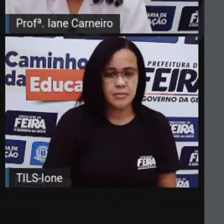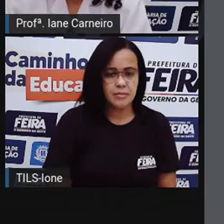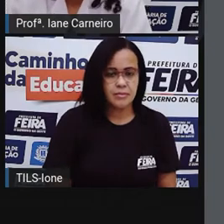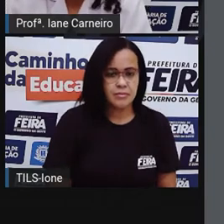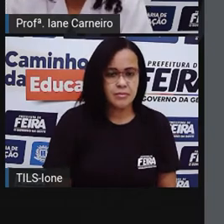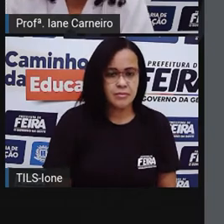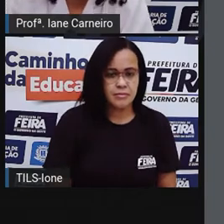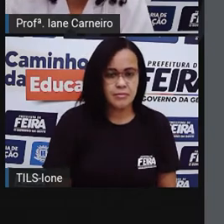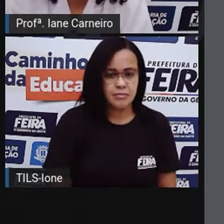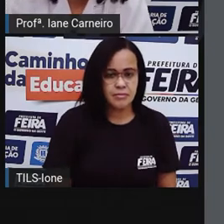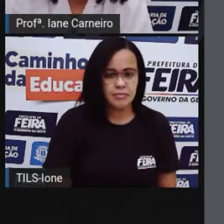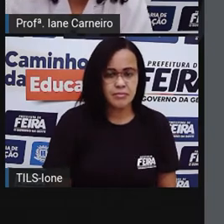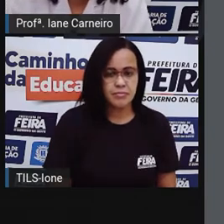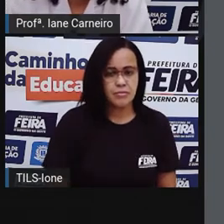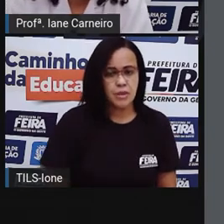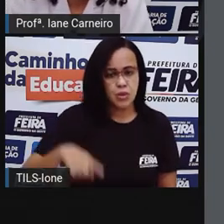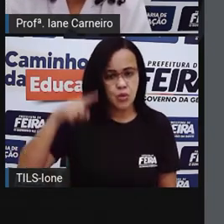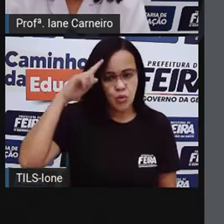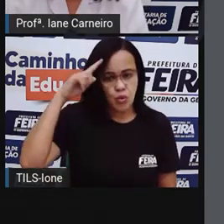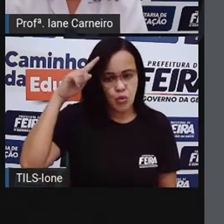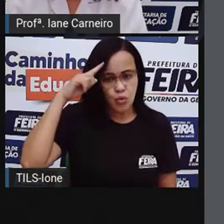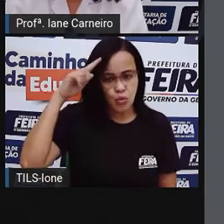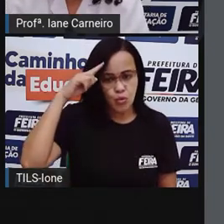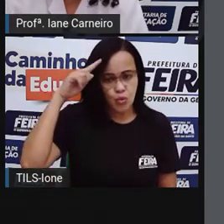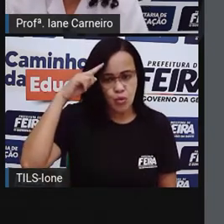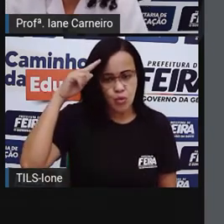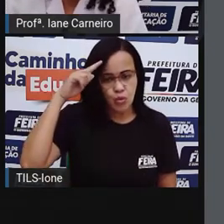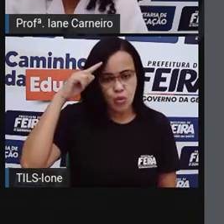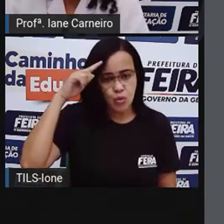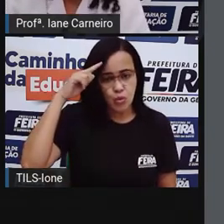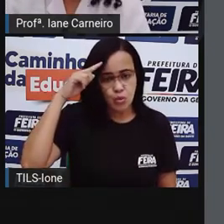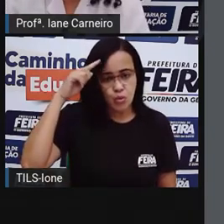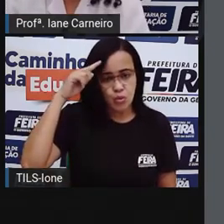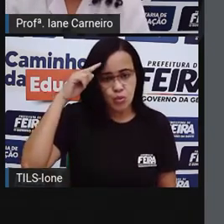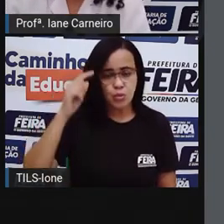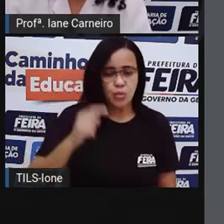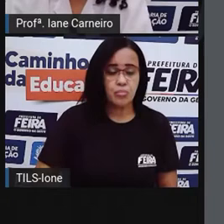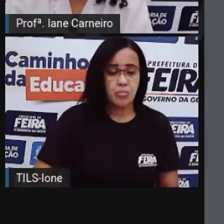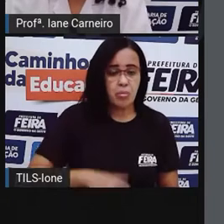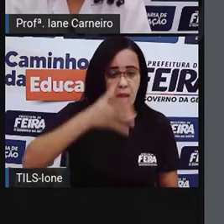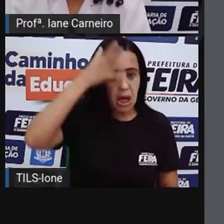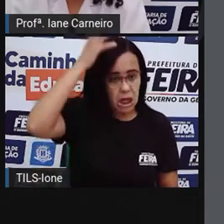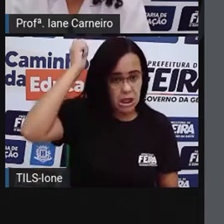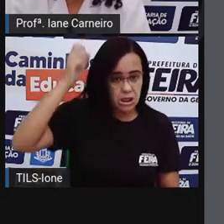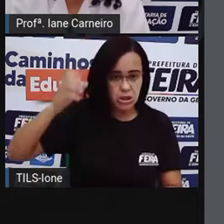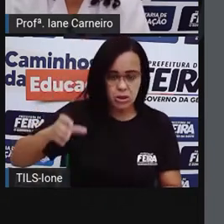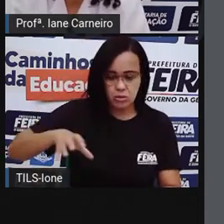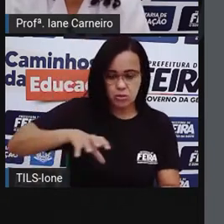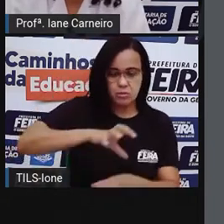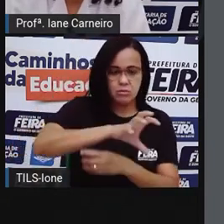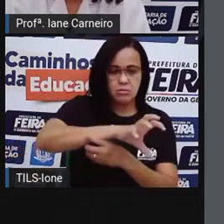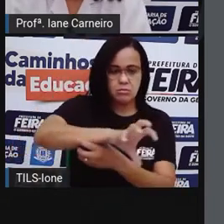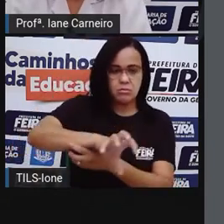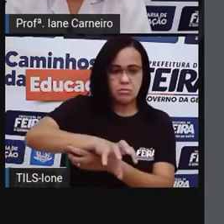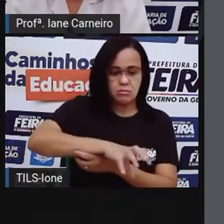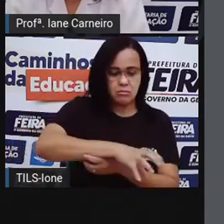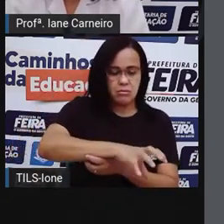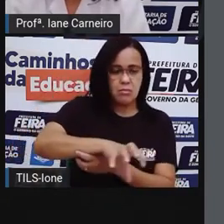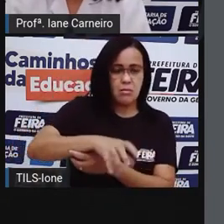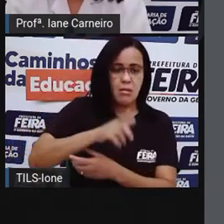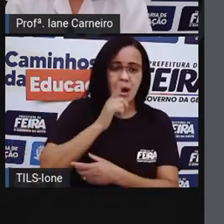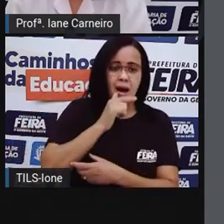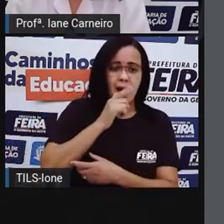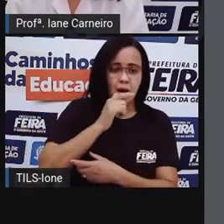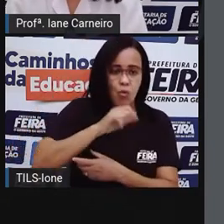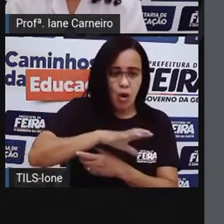Todos os dias, a galinha regava a terra com cuidado para não desenterrar o grão de milho. Logo,